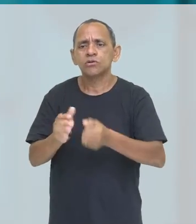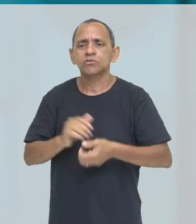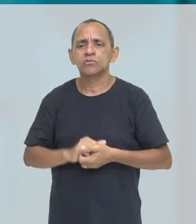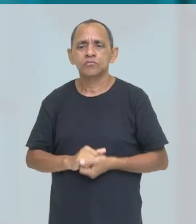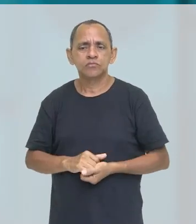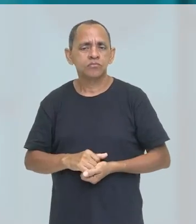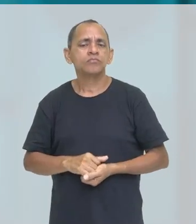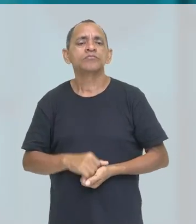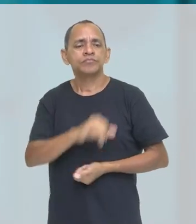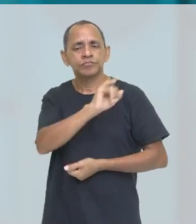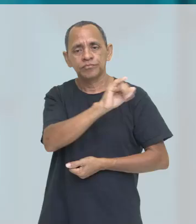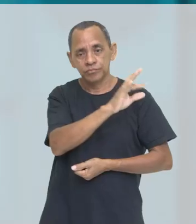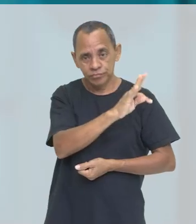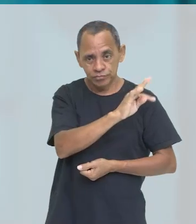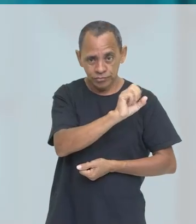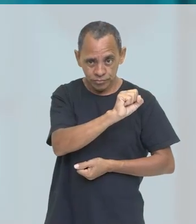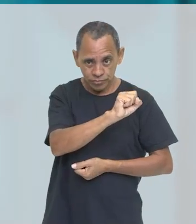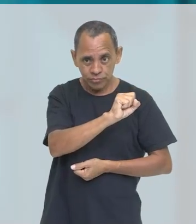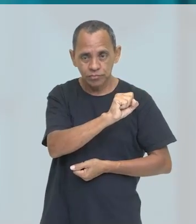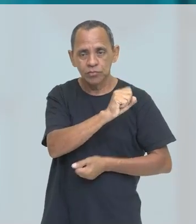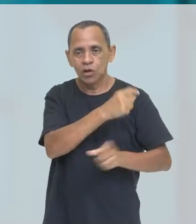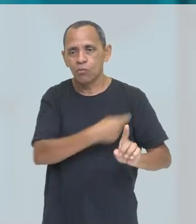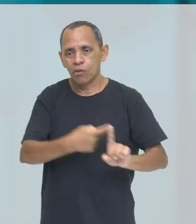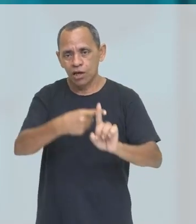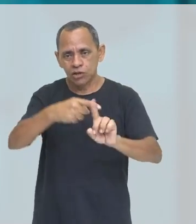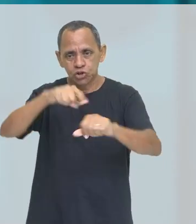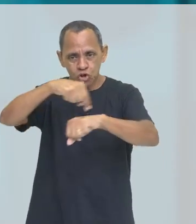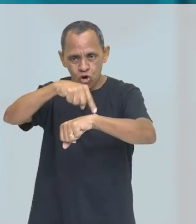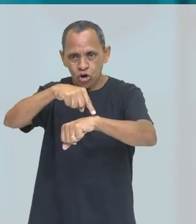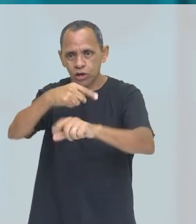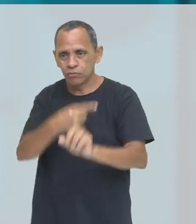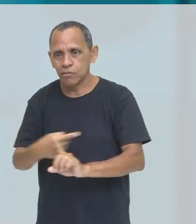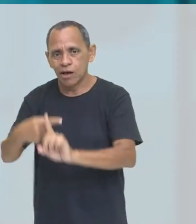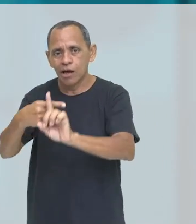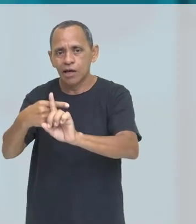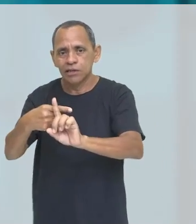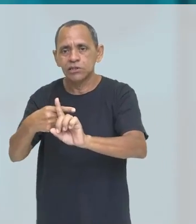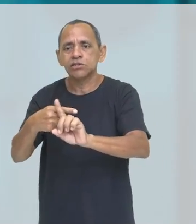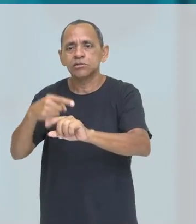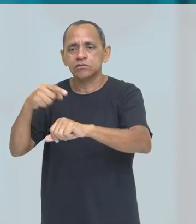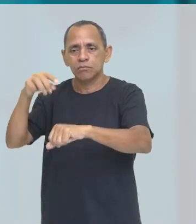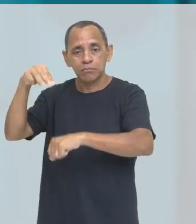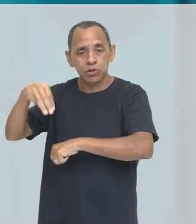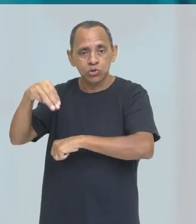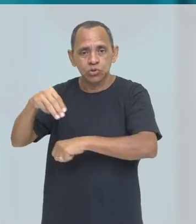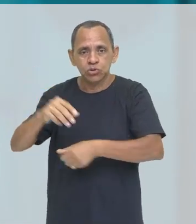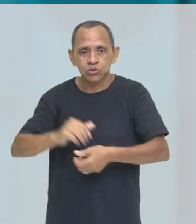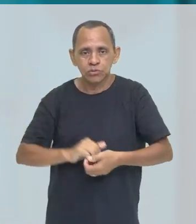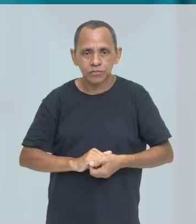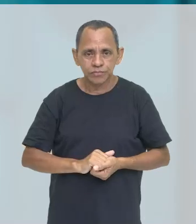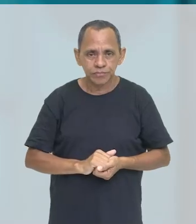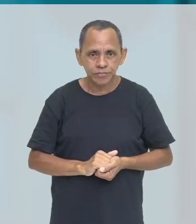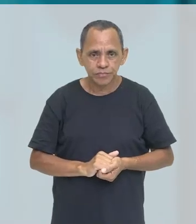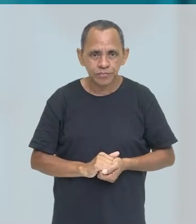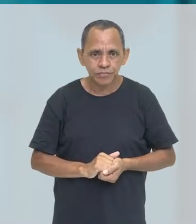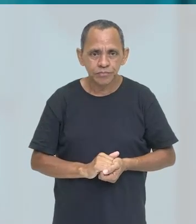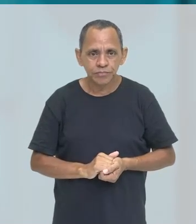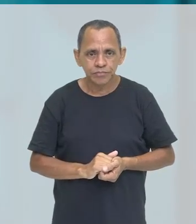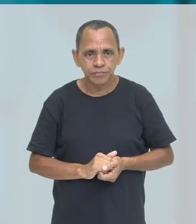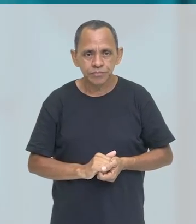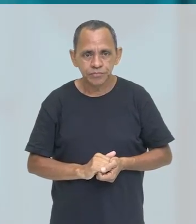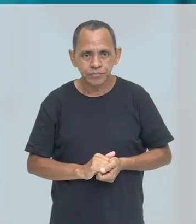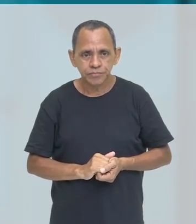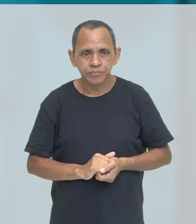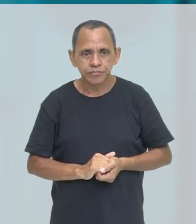palavrinha half? Sabemos que é metade. É meia hora. Tá certo? Half é a palavrinha que vai indicar metade ali da hora.